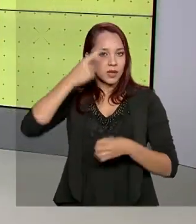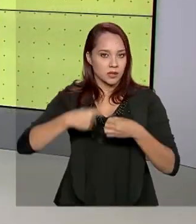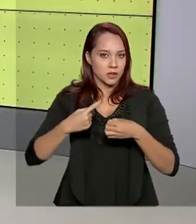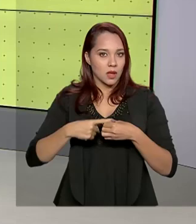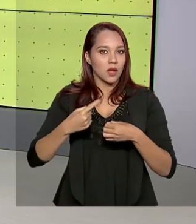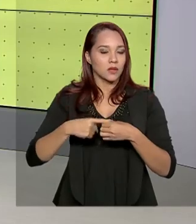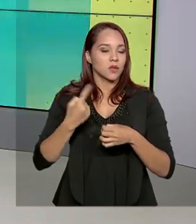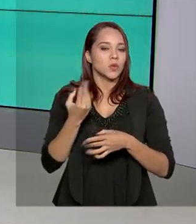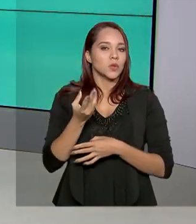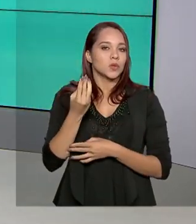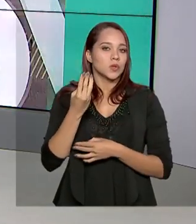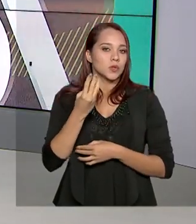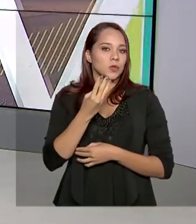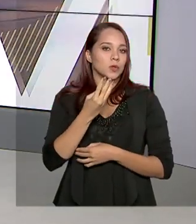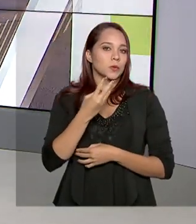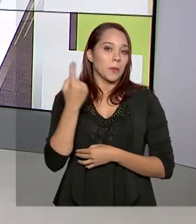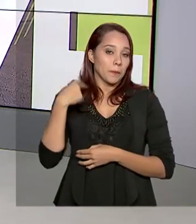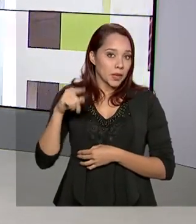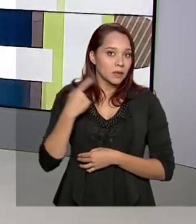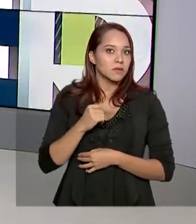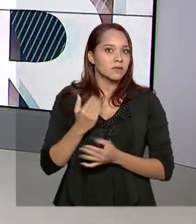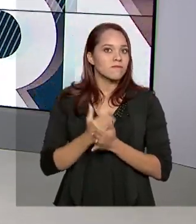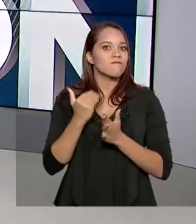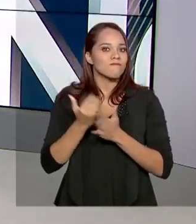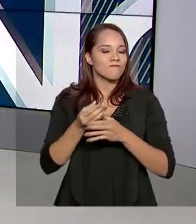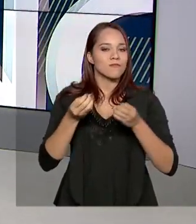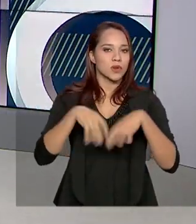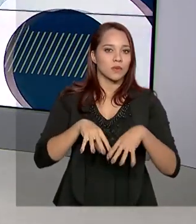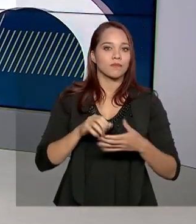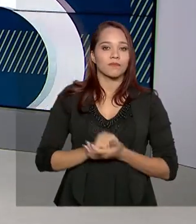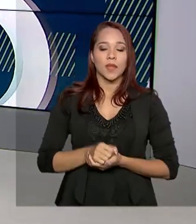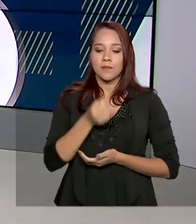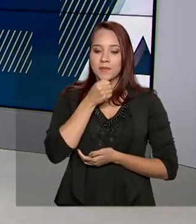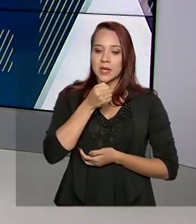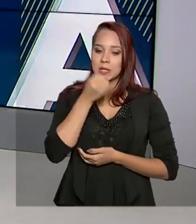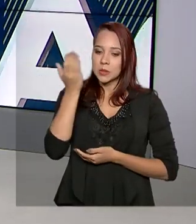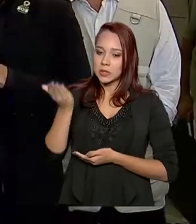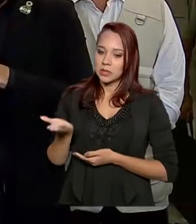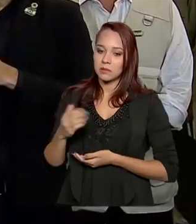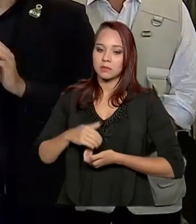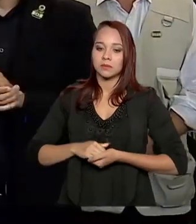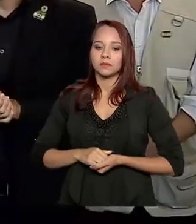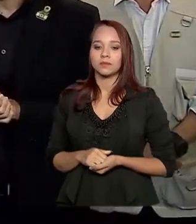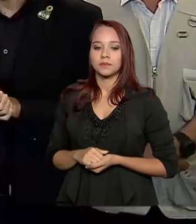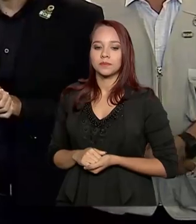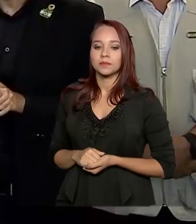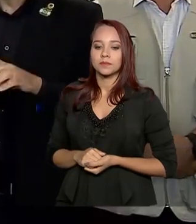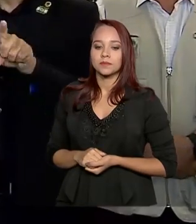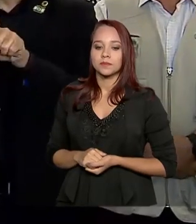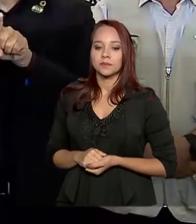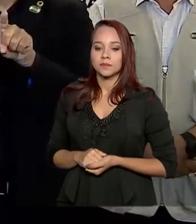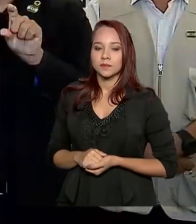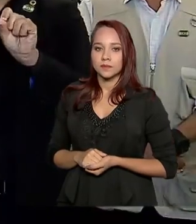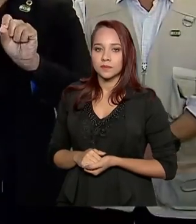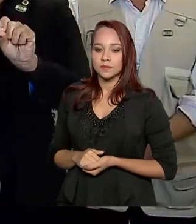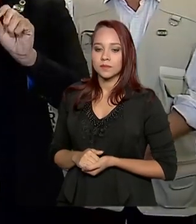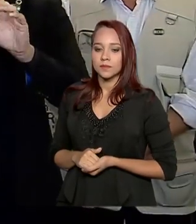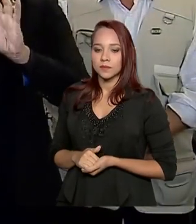mais afetadas. O presidente conversou agora há pouco com a imprensa. Vamos ouvir. Disponibilizamos, então,